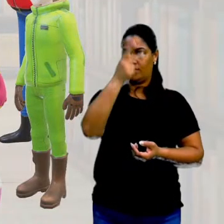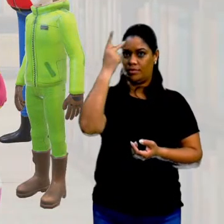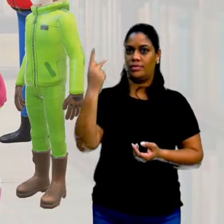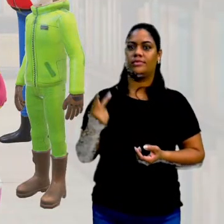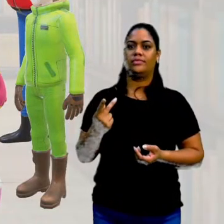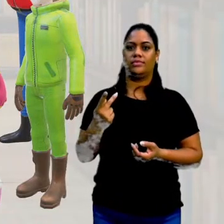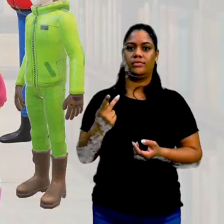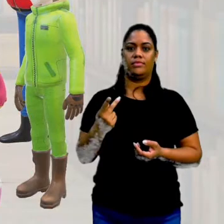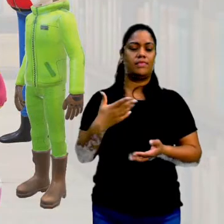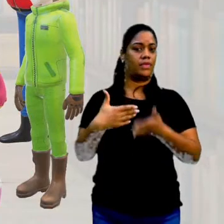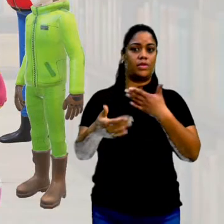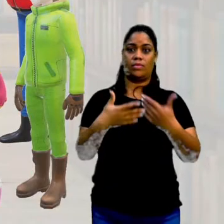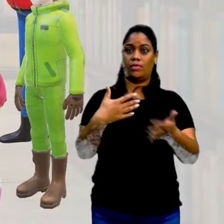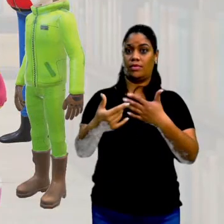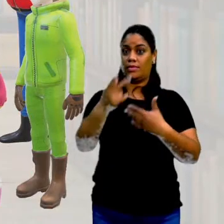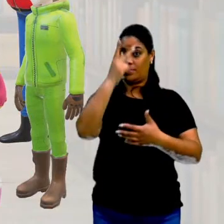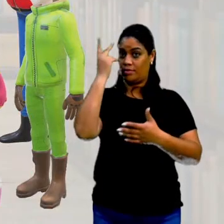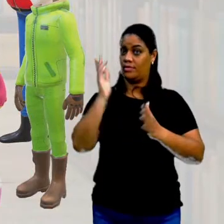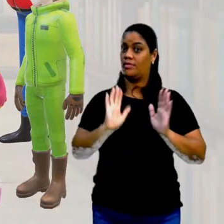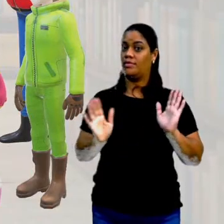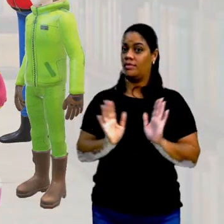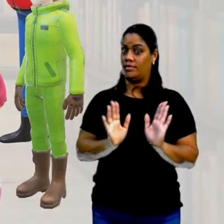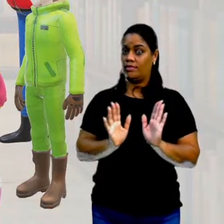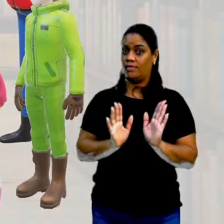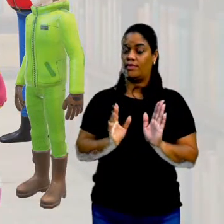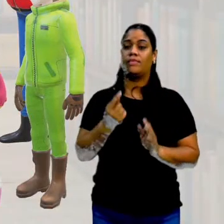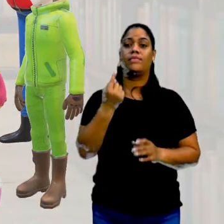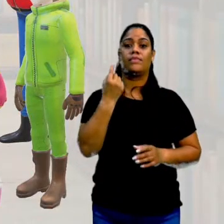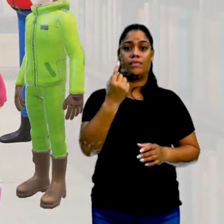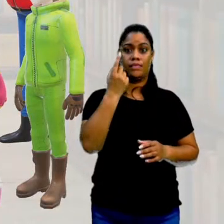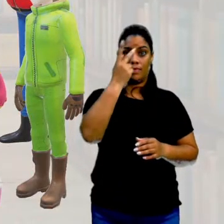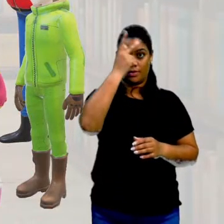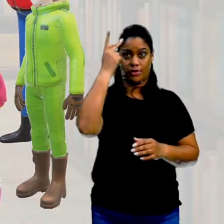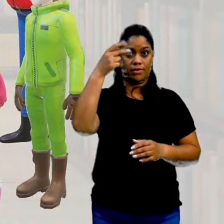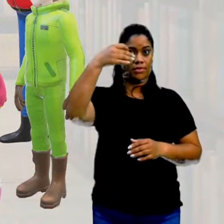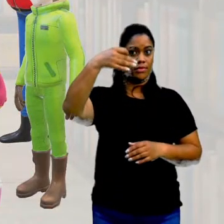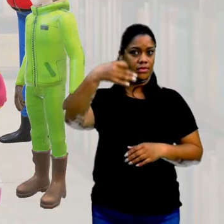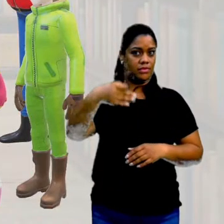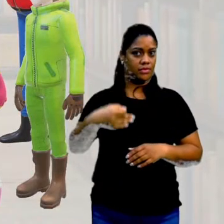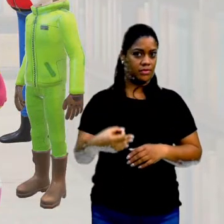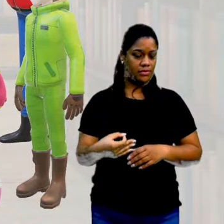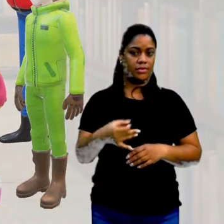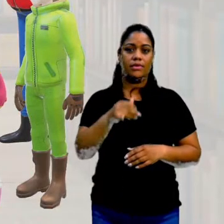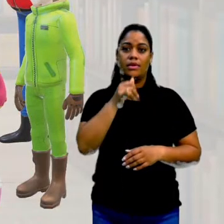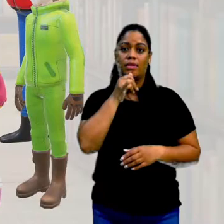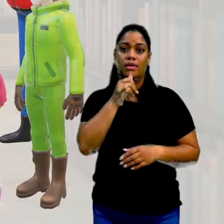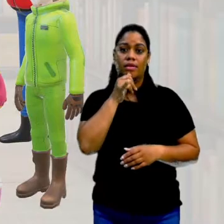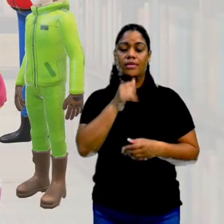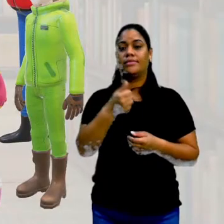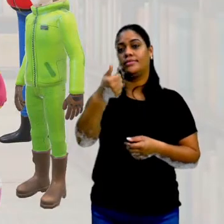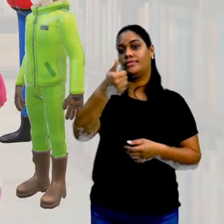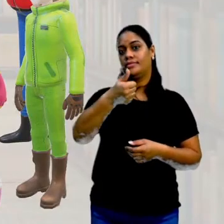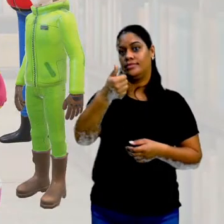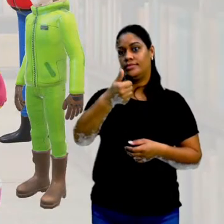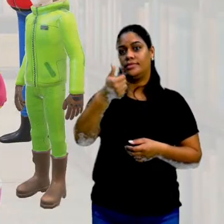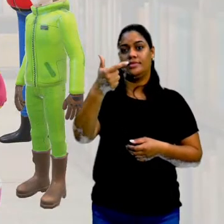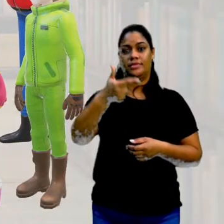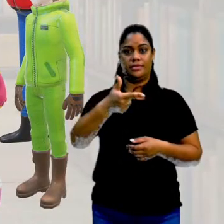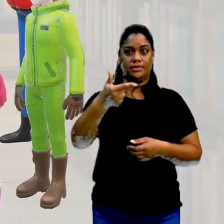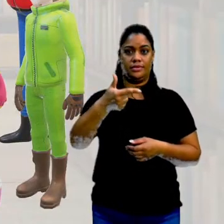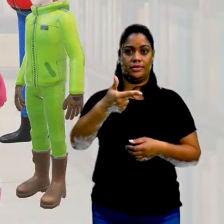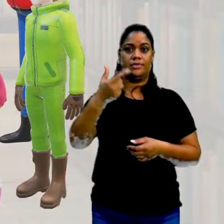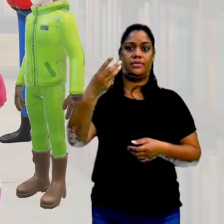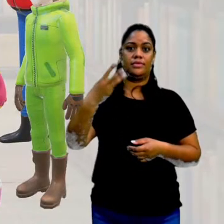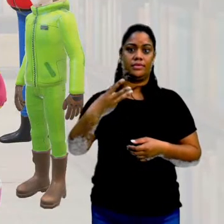Só que não é uma qualquer, a gente vai escolher uma correta aqui. Por exemplo, a primeira, segundo,